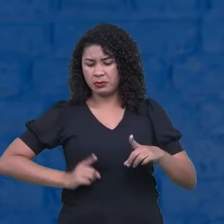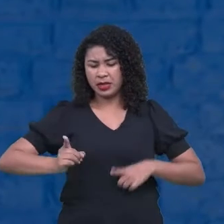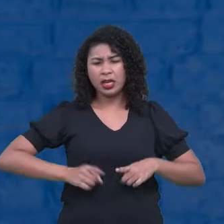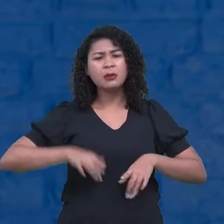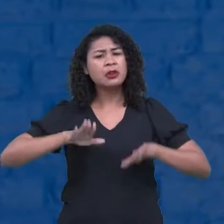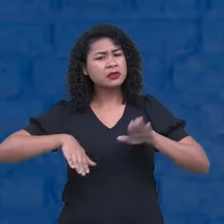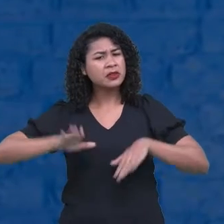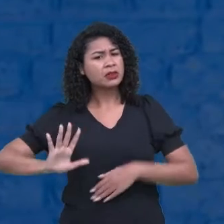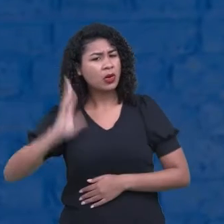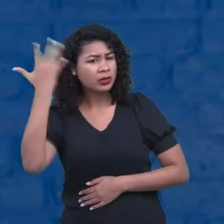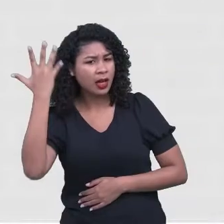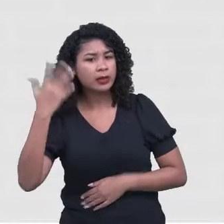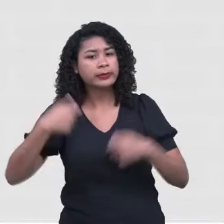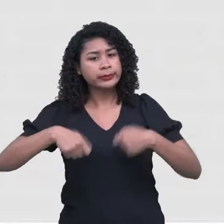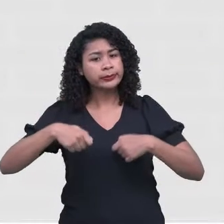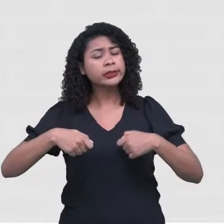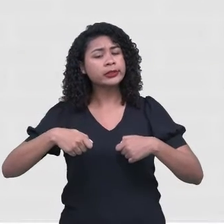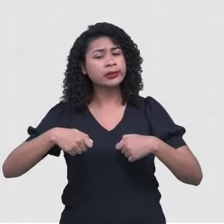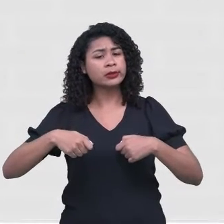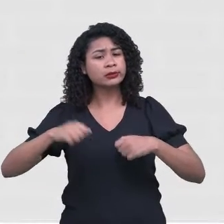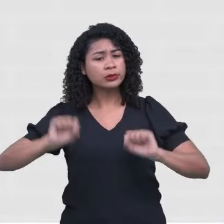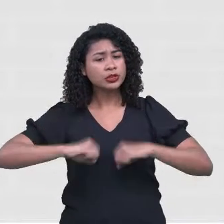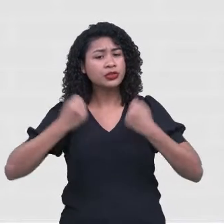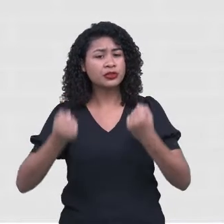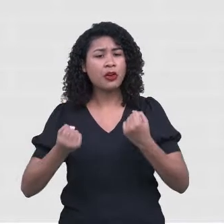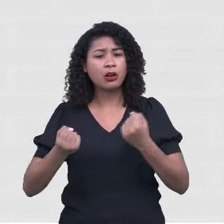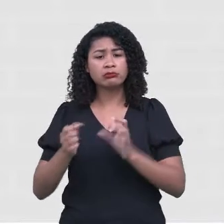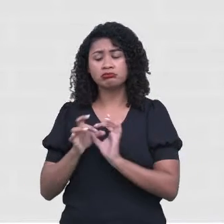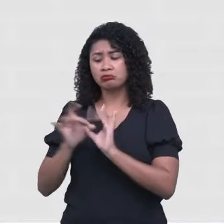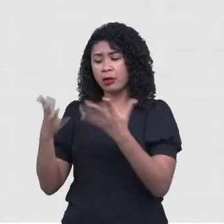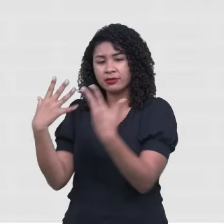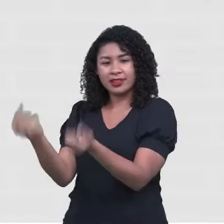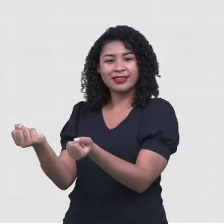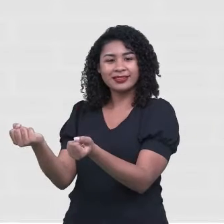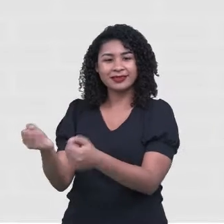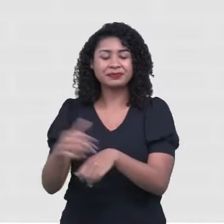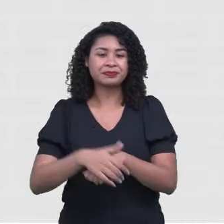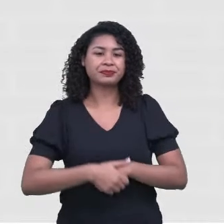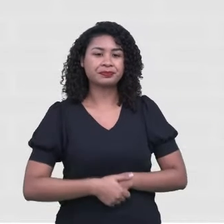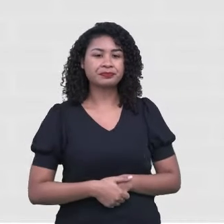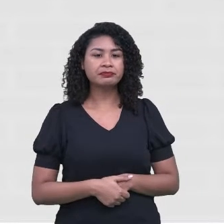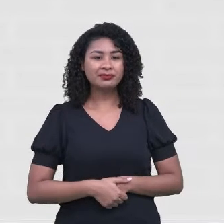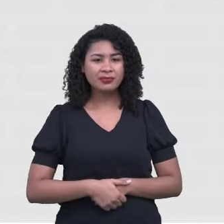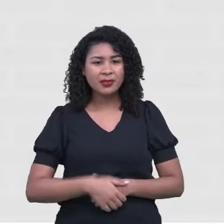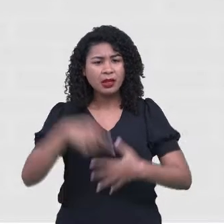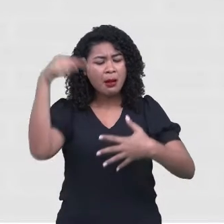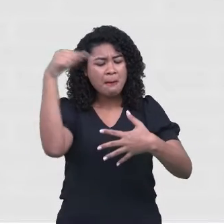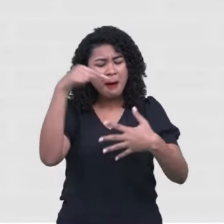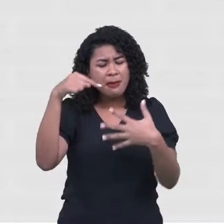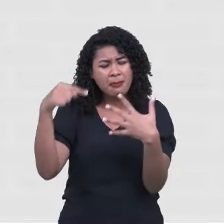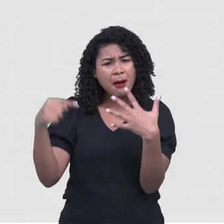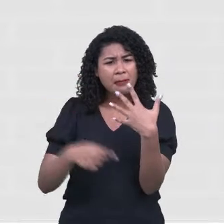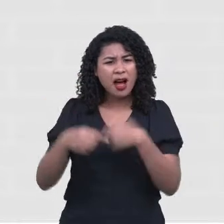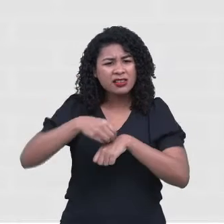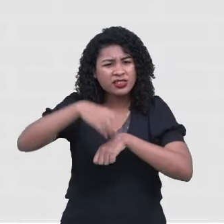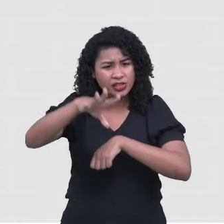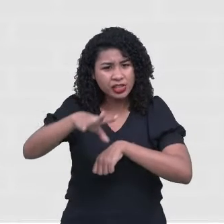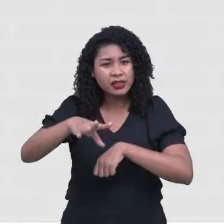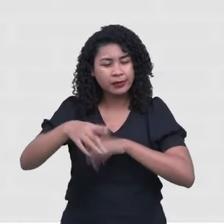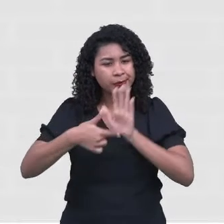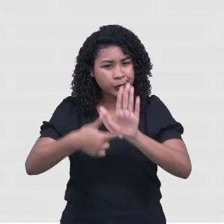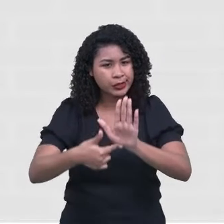Então, continuando. Tudo isso ajuda a ampliar a nossa visão de mundo, ter maior